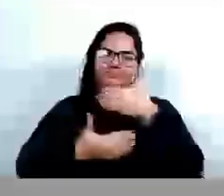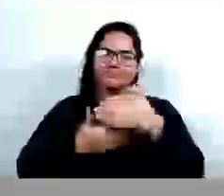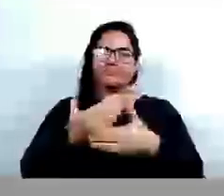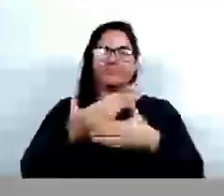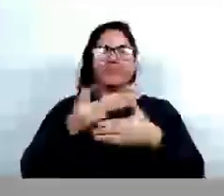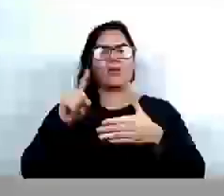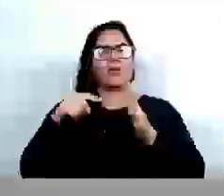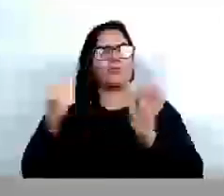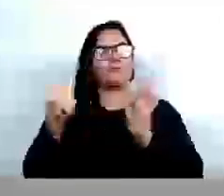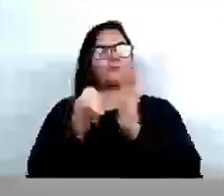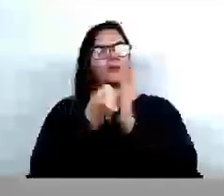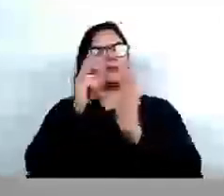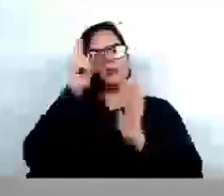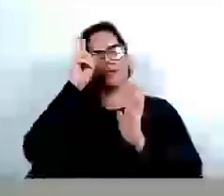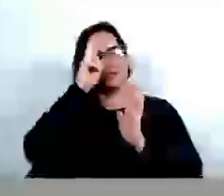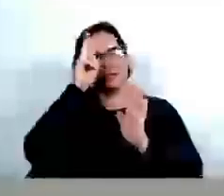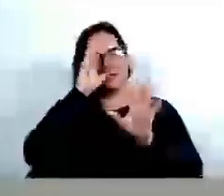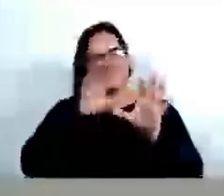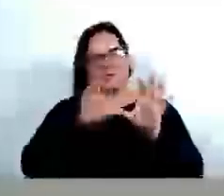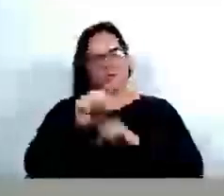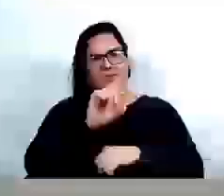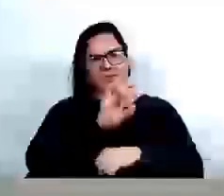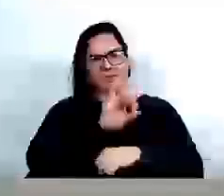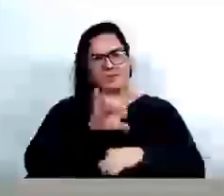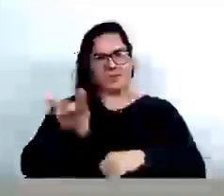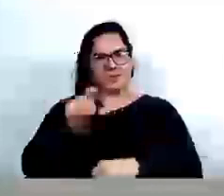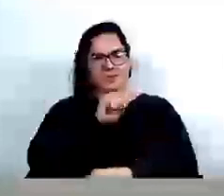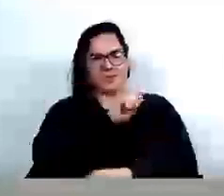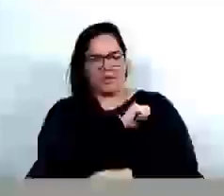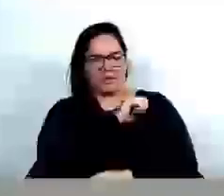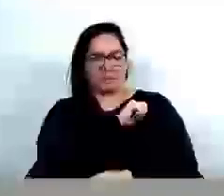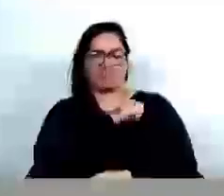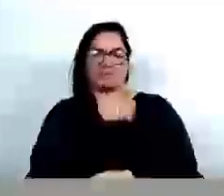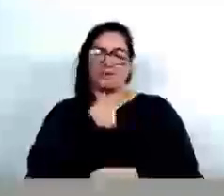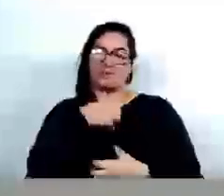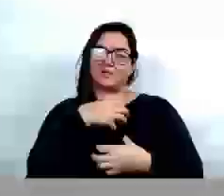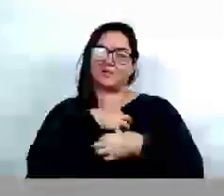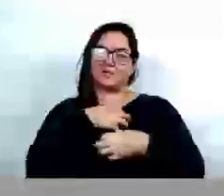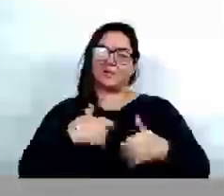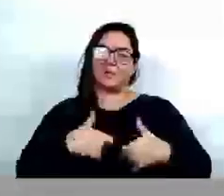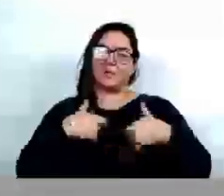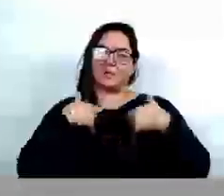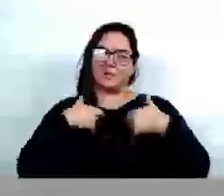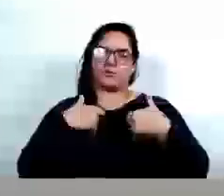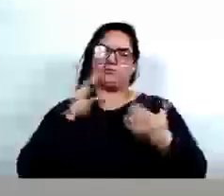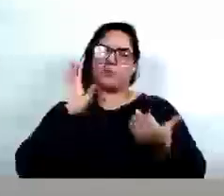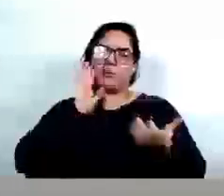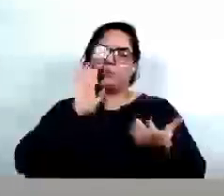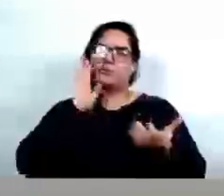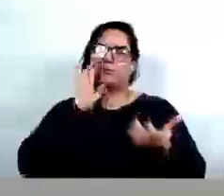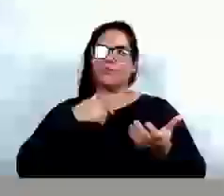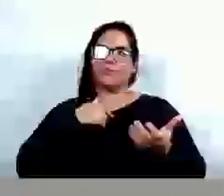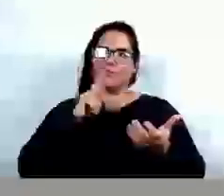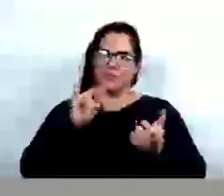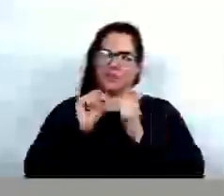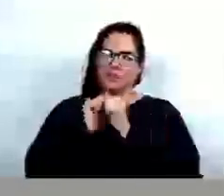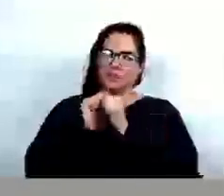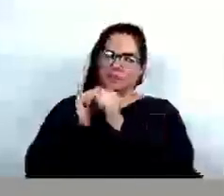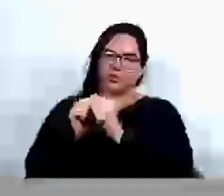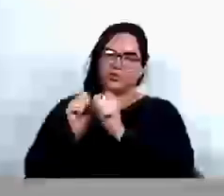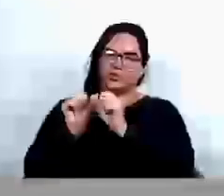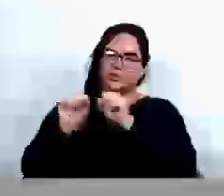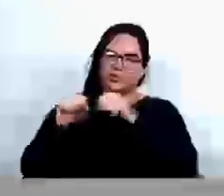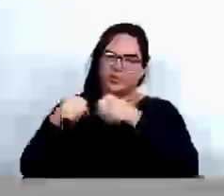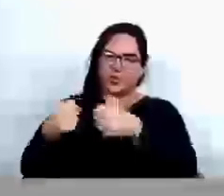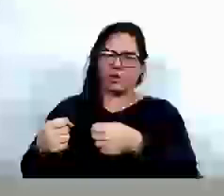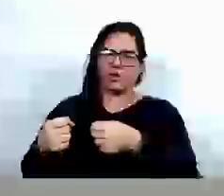formação de cada aluno, de cada estudante. Então, me sinto muito honrado e, obviamente, irei me empenhar junto à